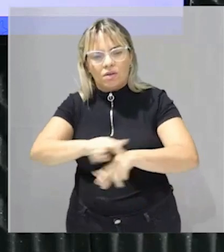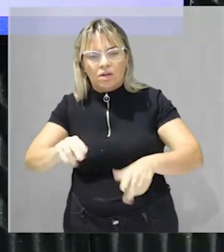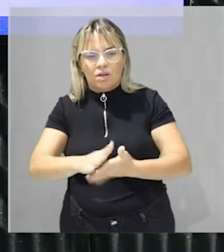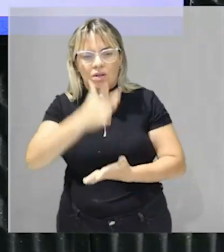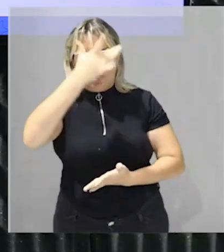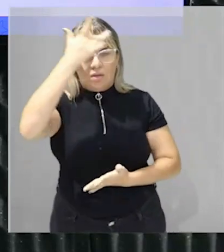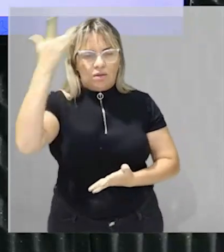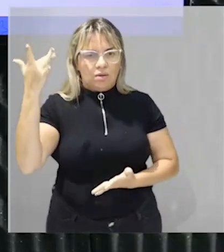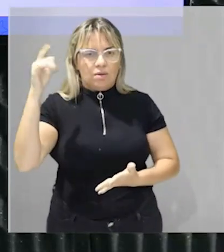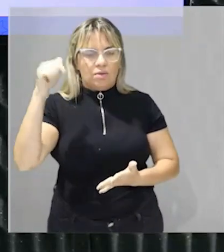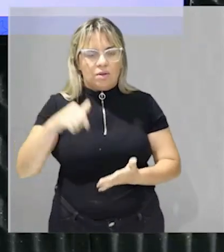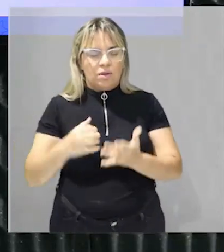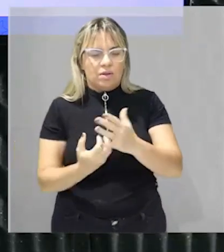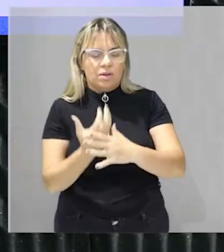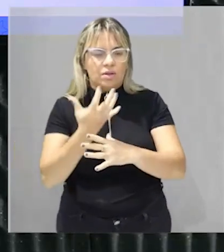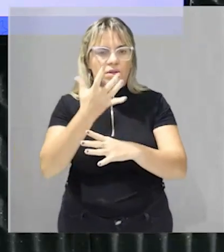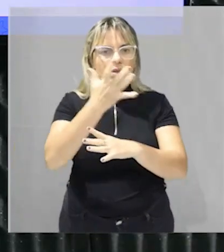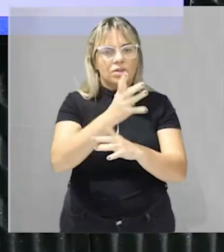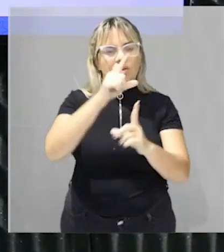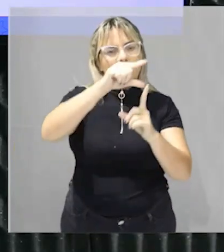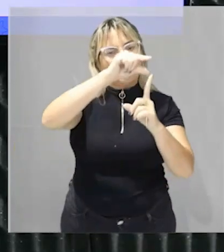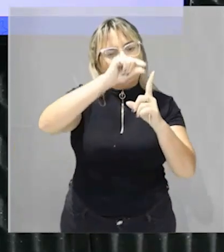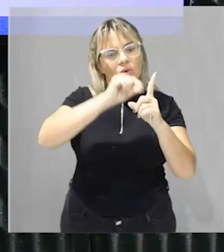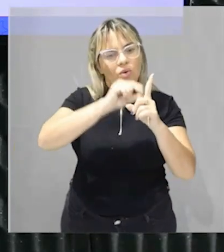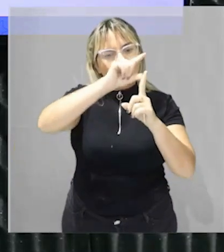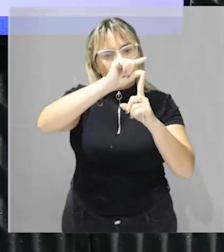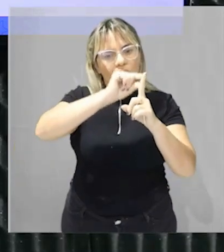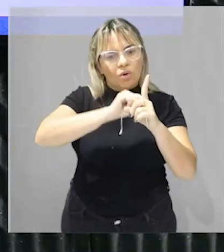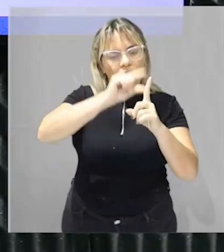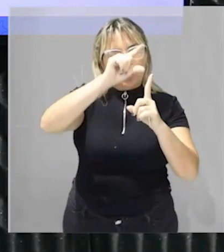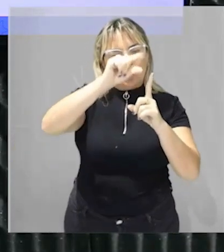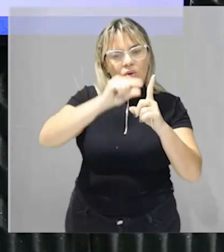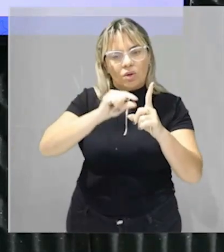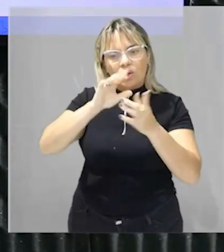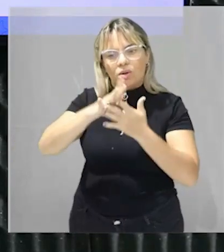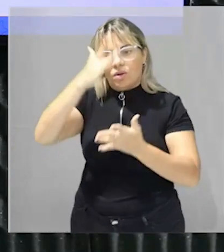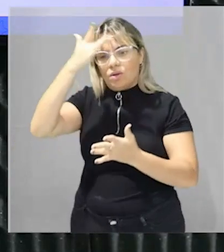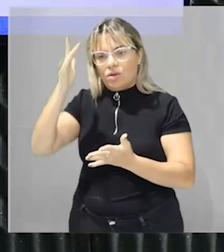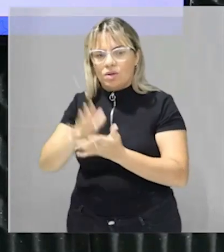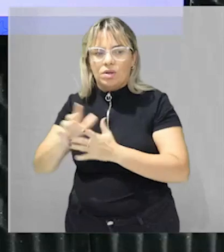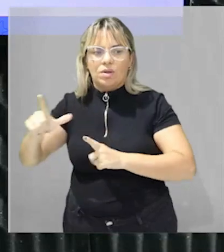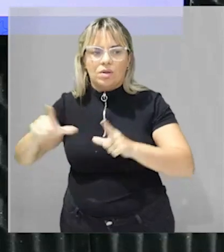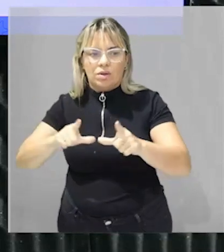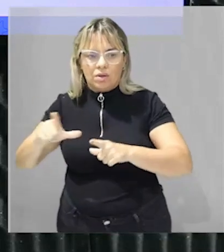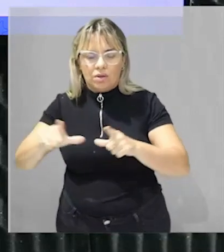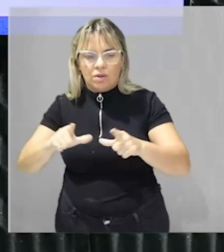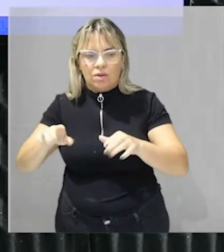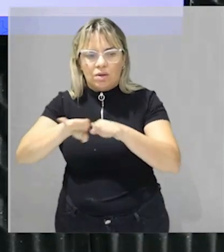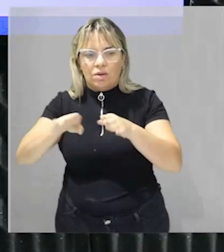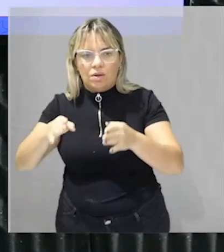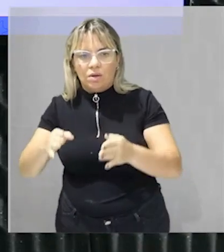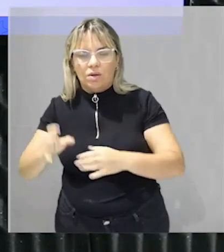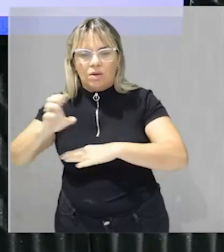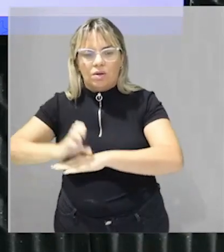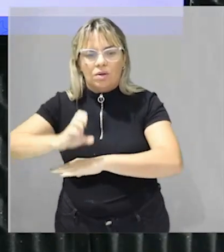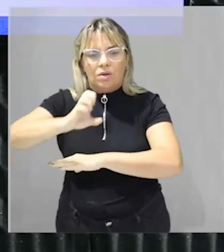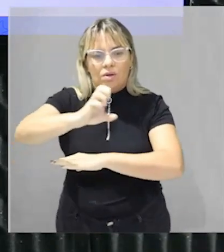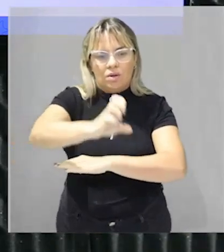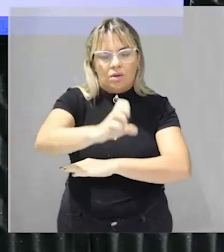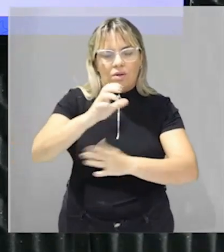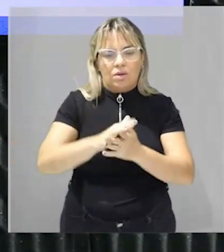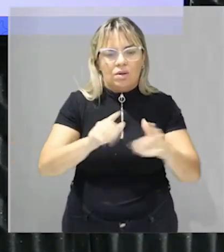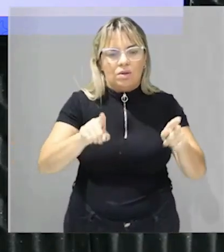nacional produção de uva incluindo os produtores de uva de mesa para exportação do